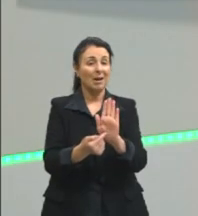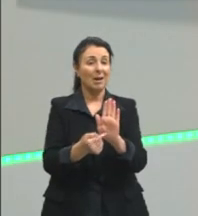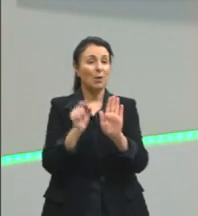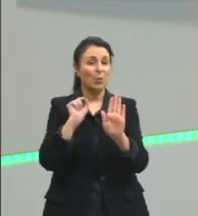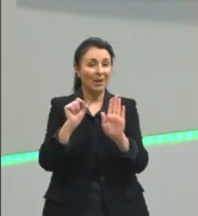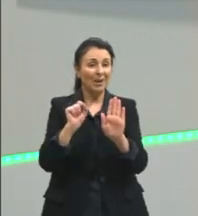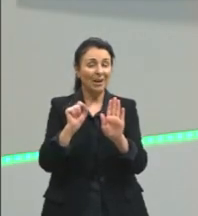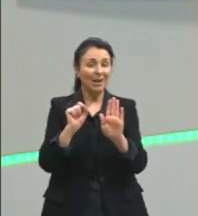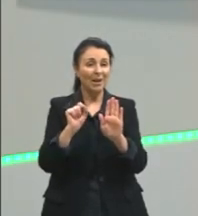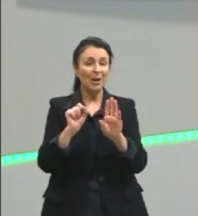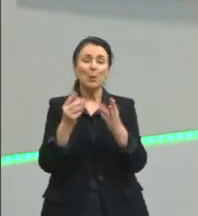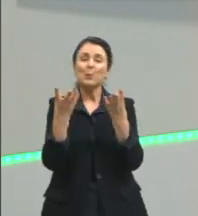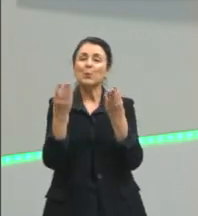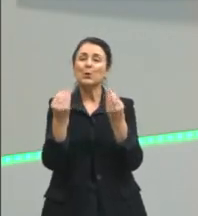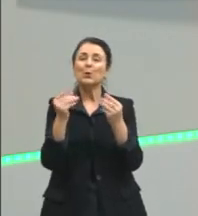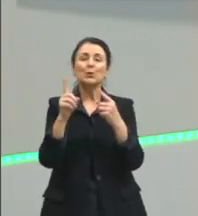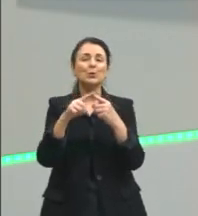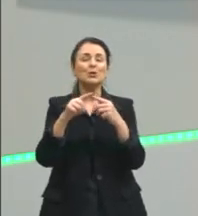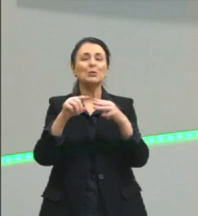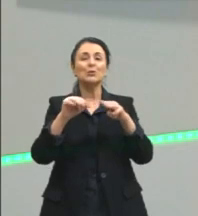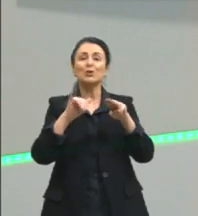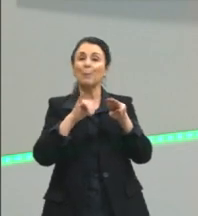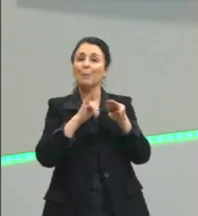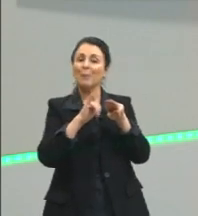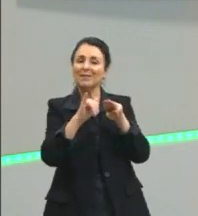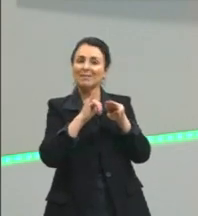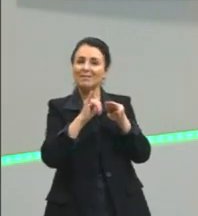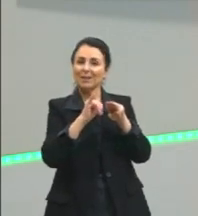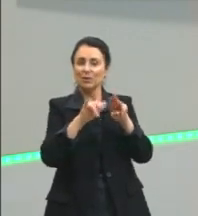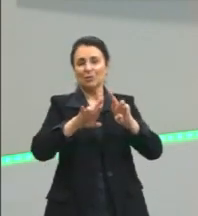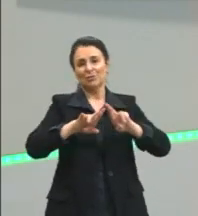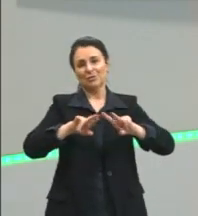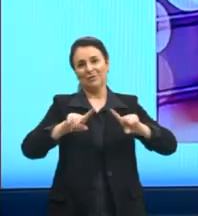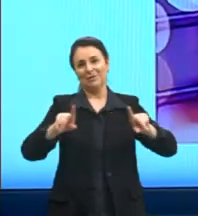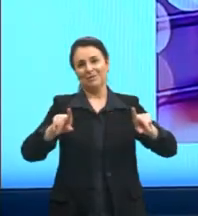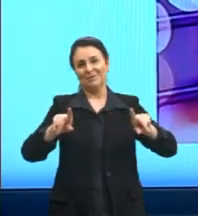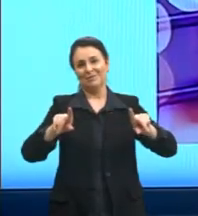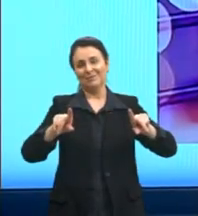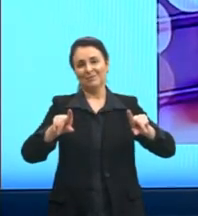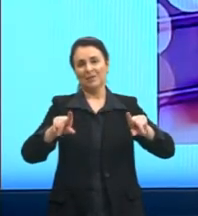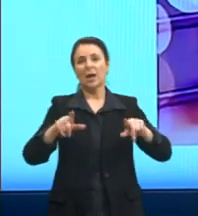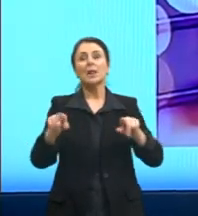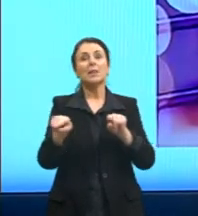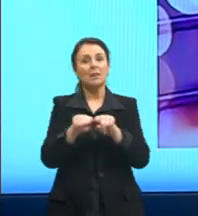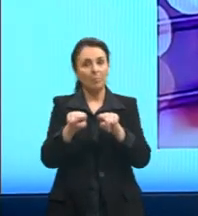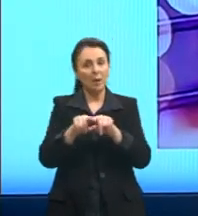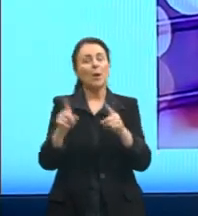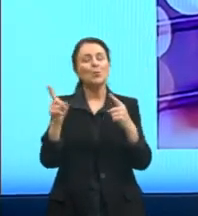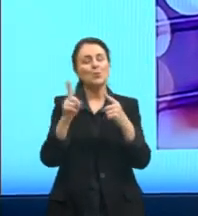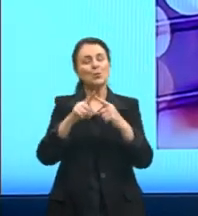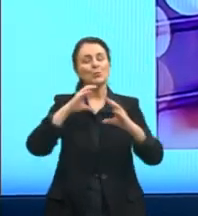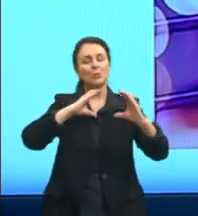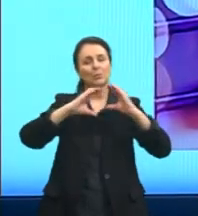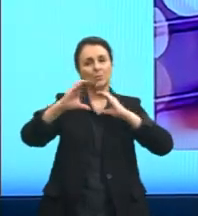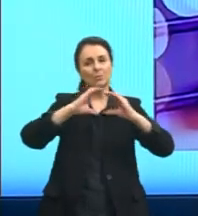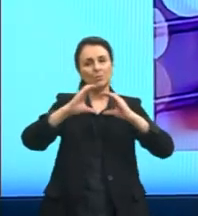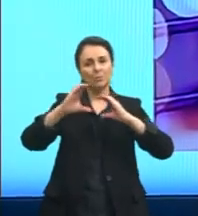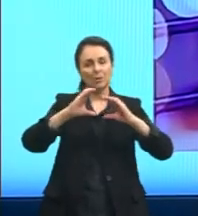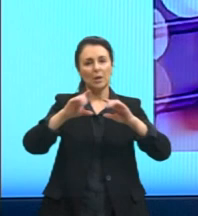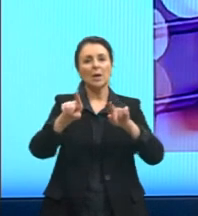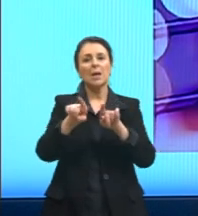A música, os sons, como uma capacidade de produção, também de comunicação, também de